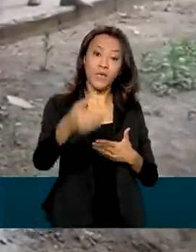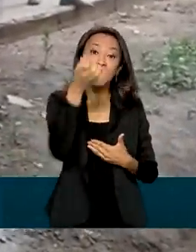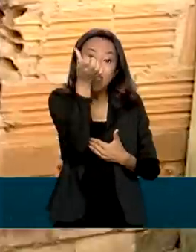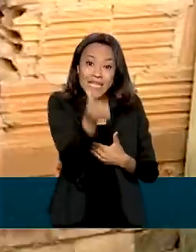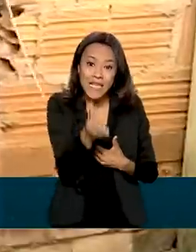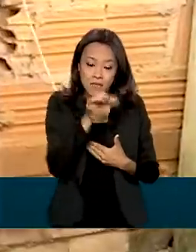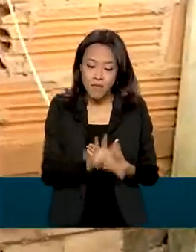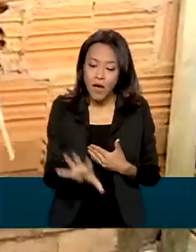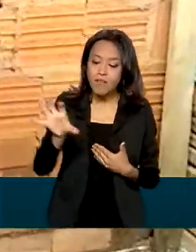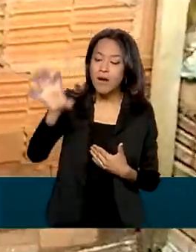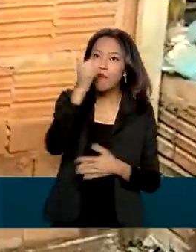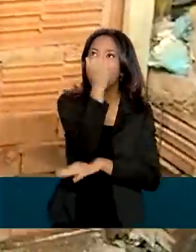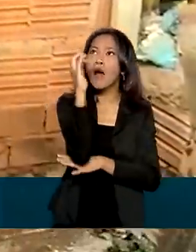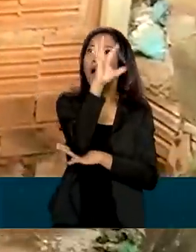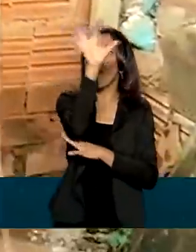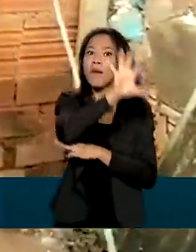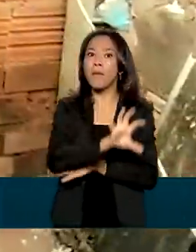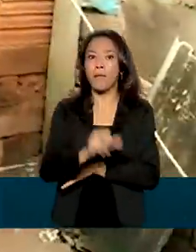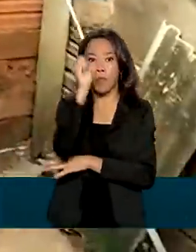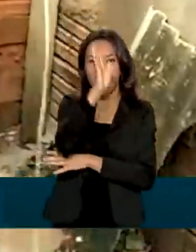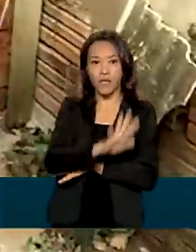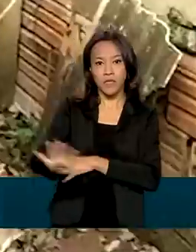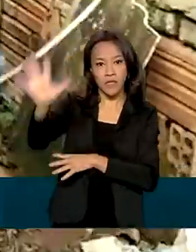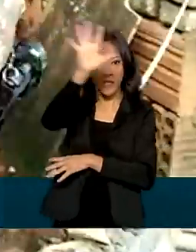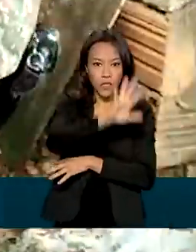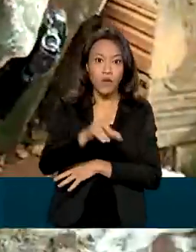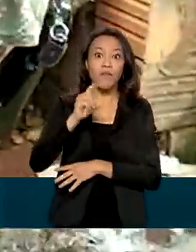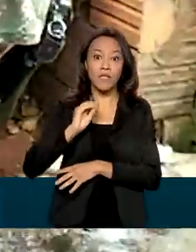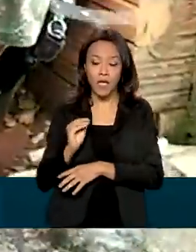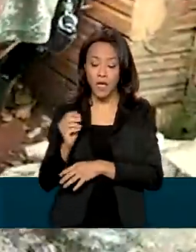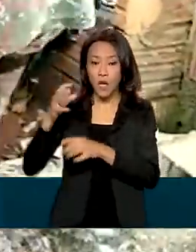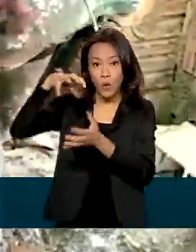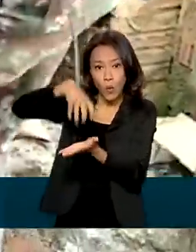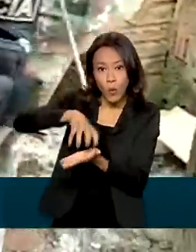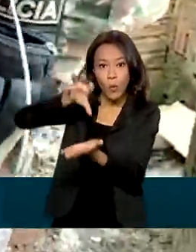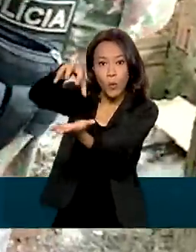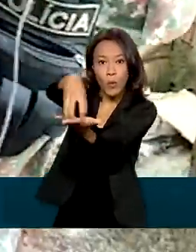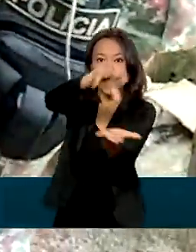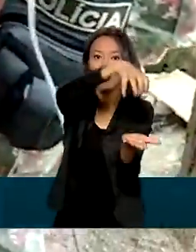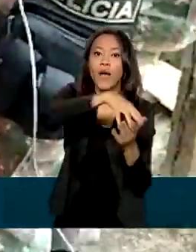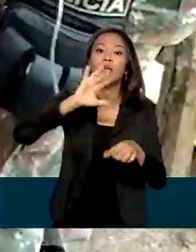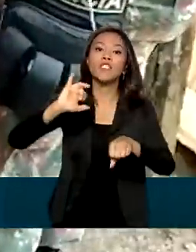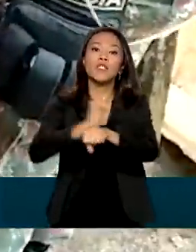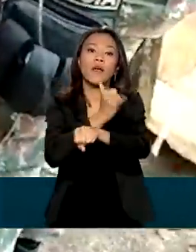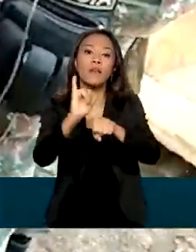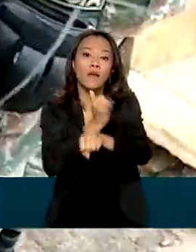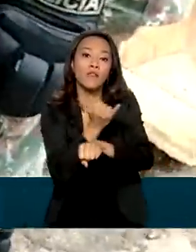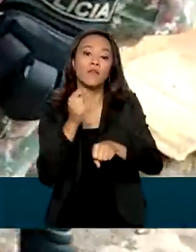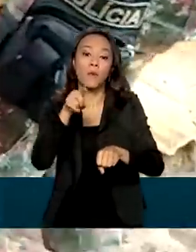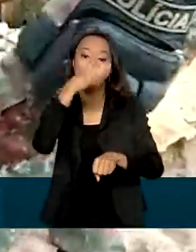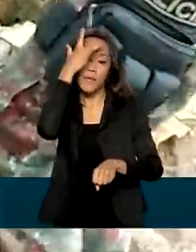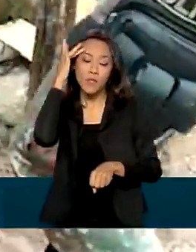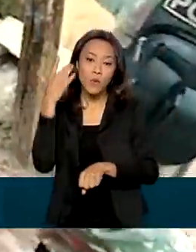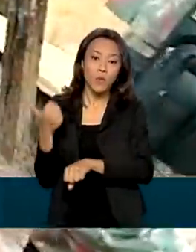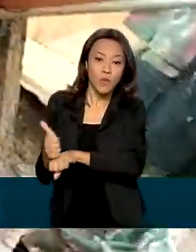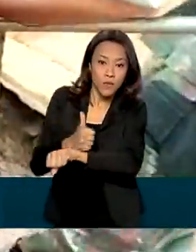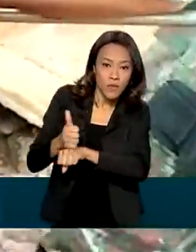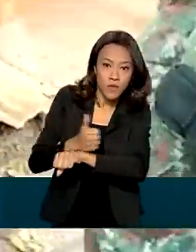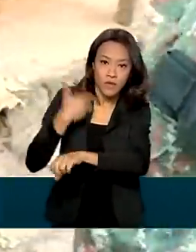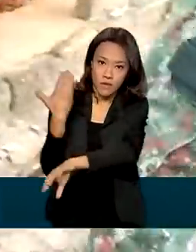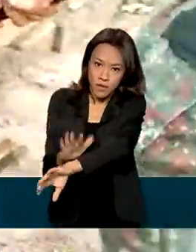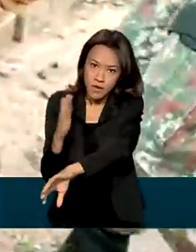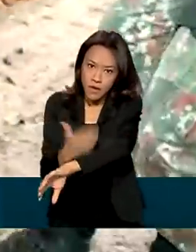brasileiros. Serão instaladas bases em pontos estratégicos no país, com pessoal treinado e equipamentos